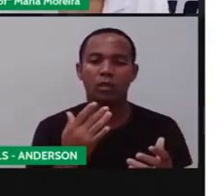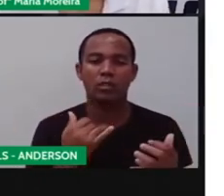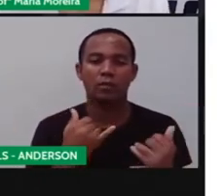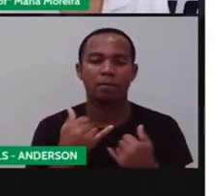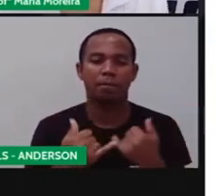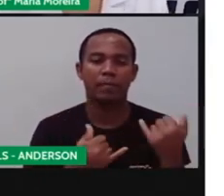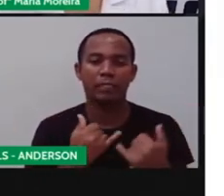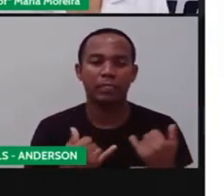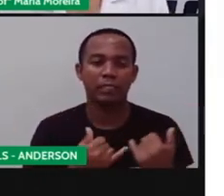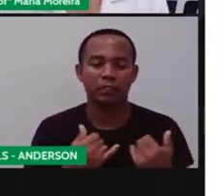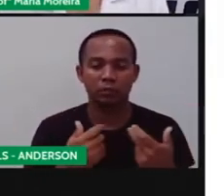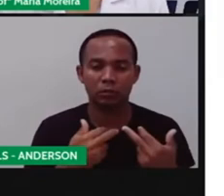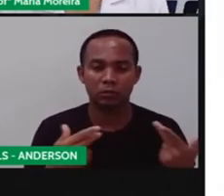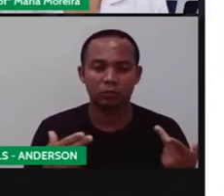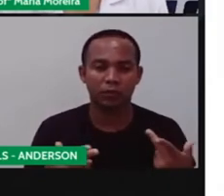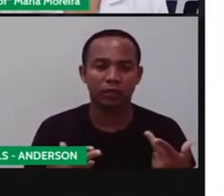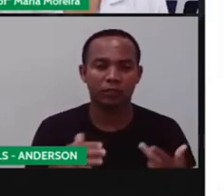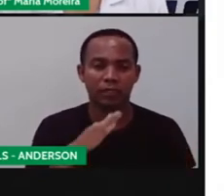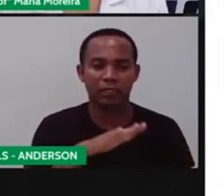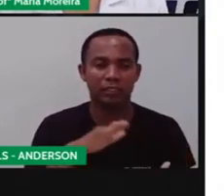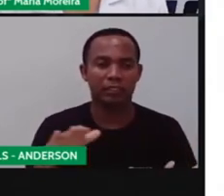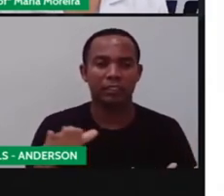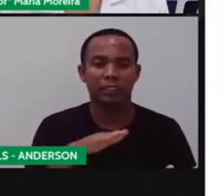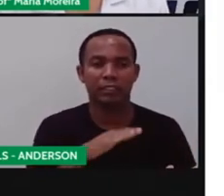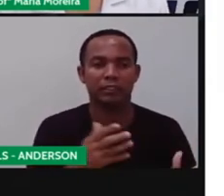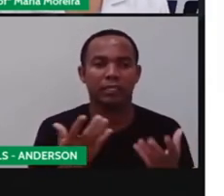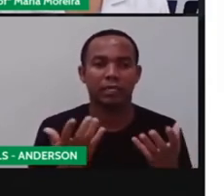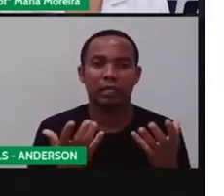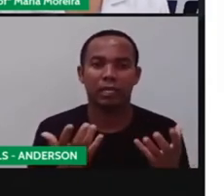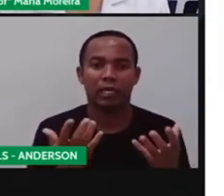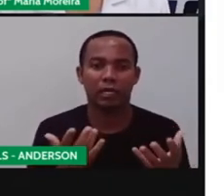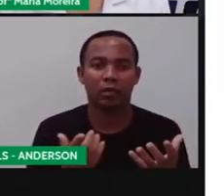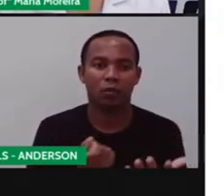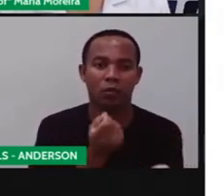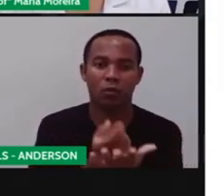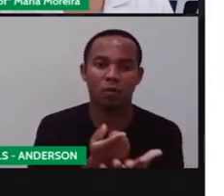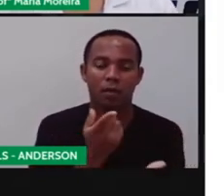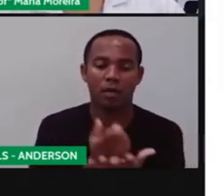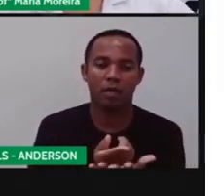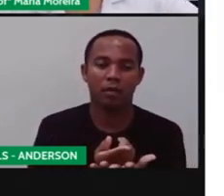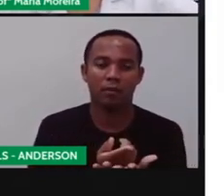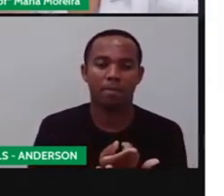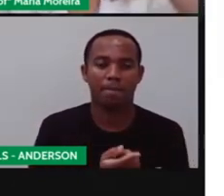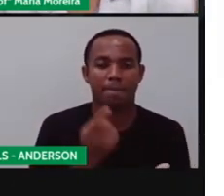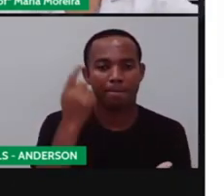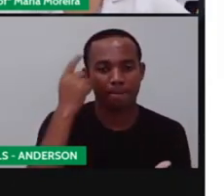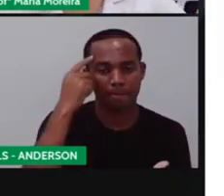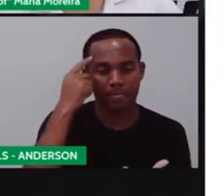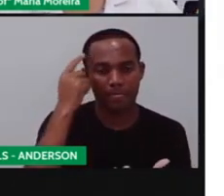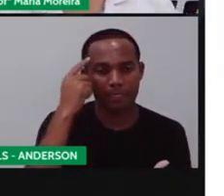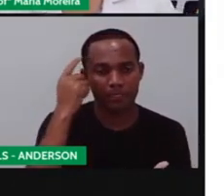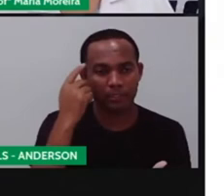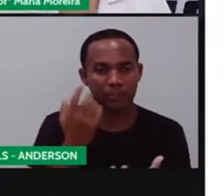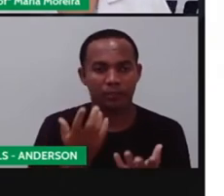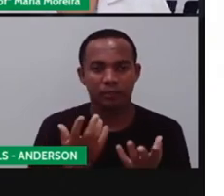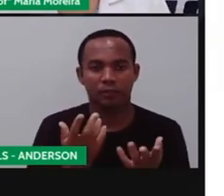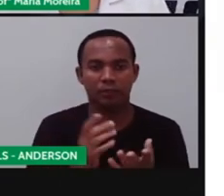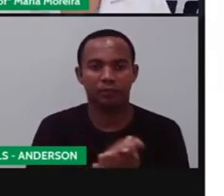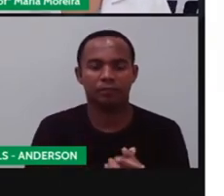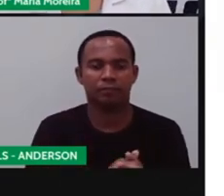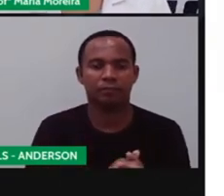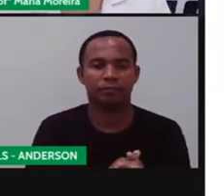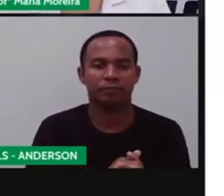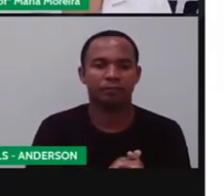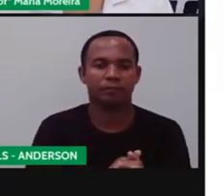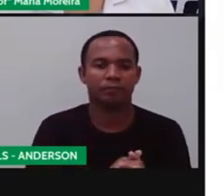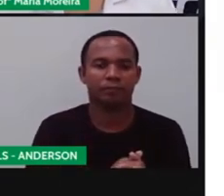brinquedos. A criança vê e ela quer o quê? Comprar. Ela passa e teve várias ações da ReHap nessa época.